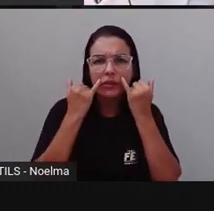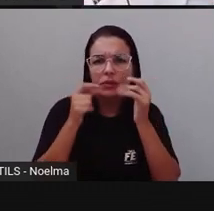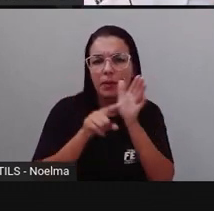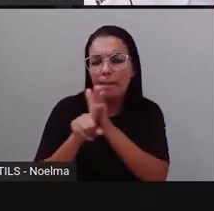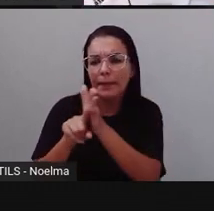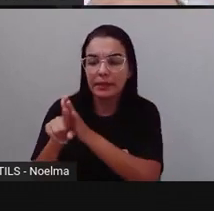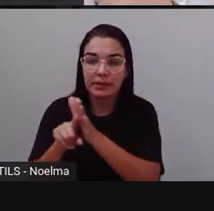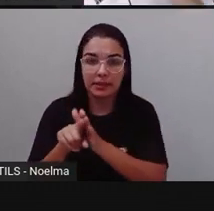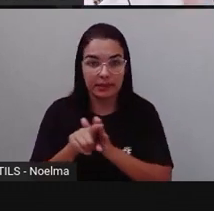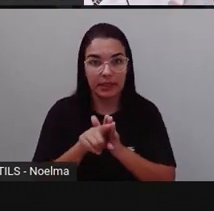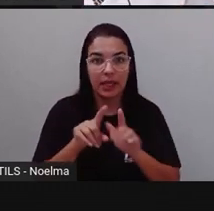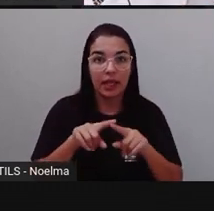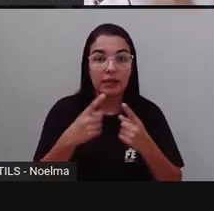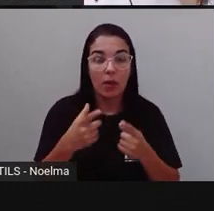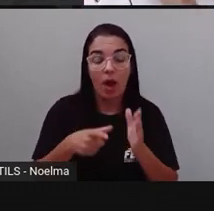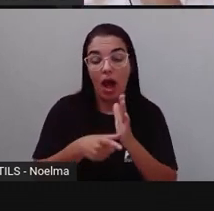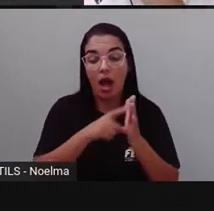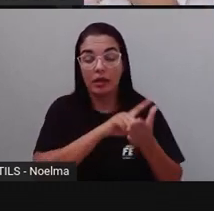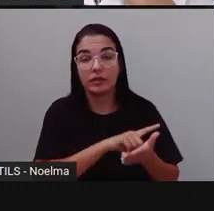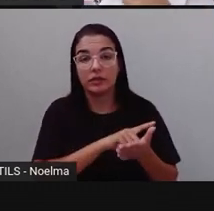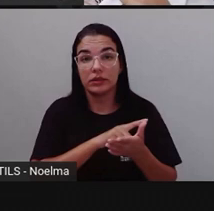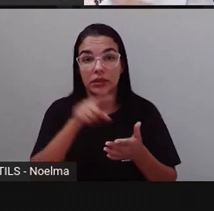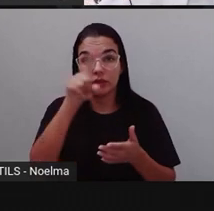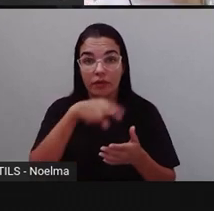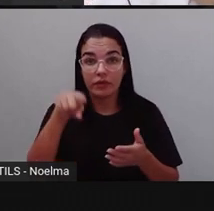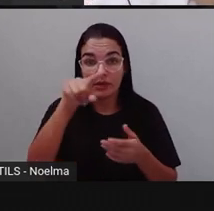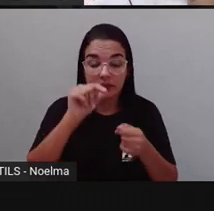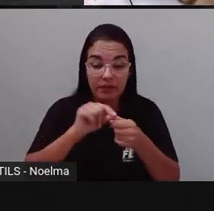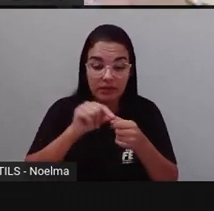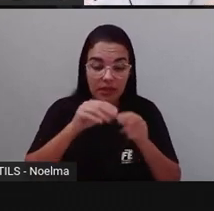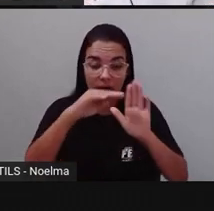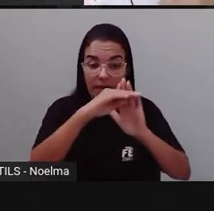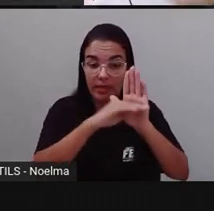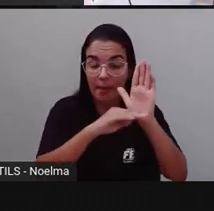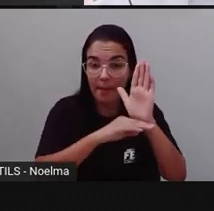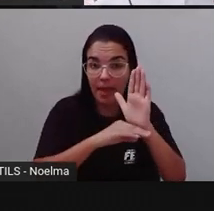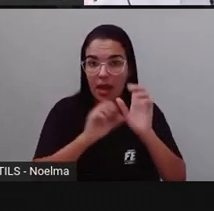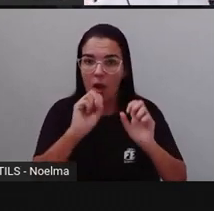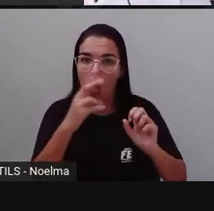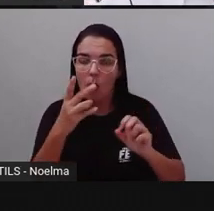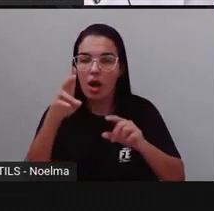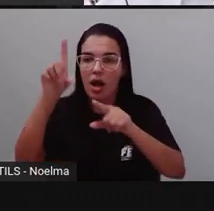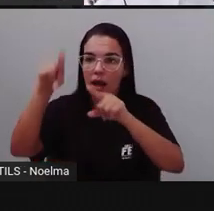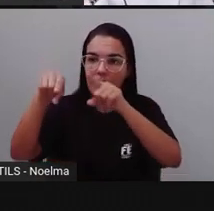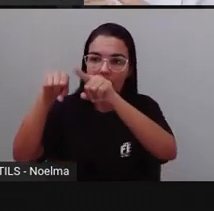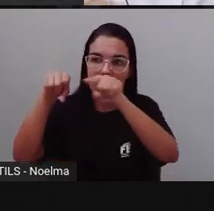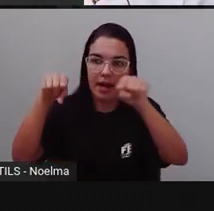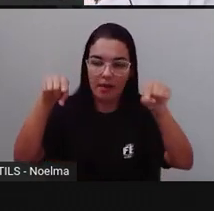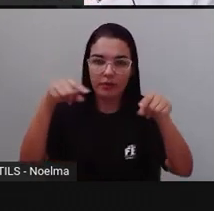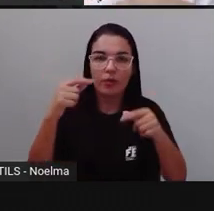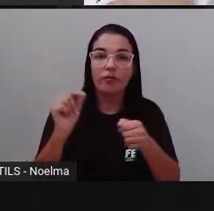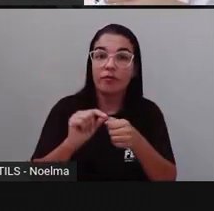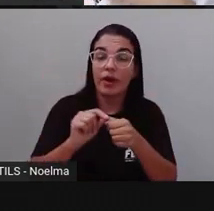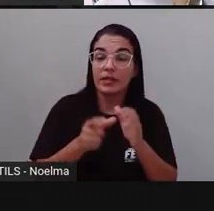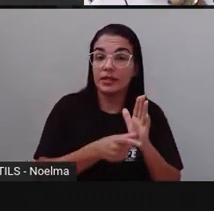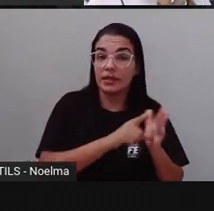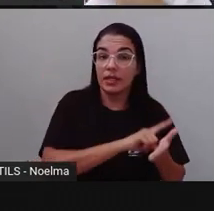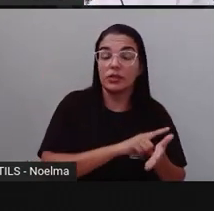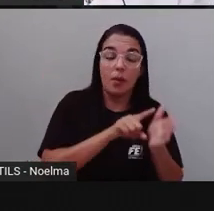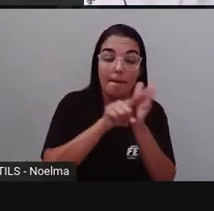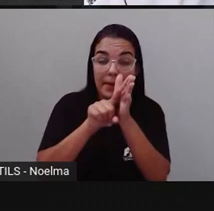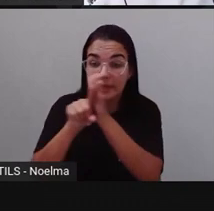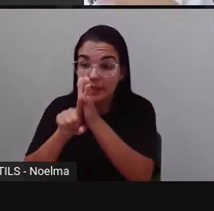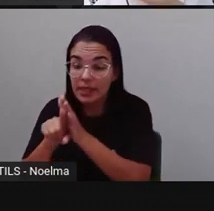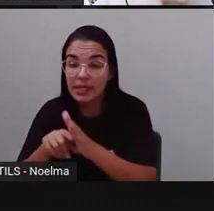da gente construir aí, Da gente produzir, Tabela e gráfico, A gente primeiro, Realiza uma pesquisa, E com